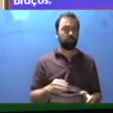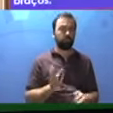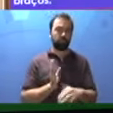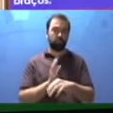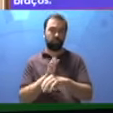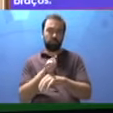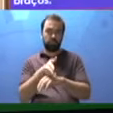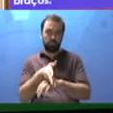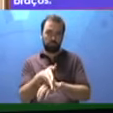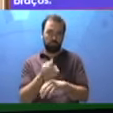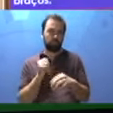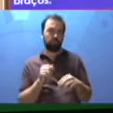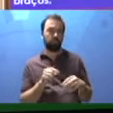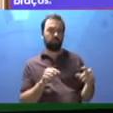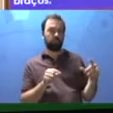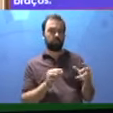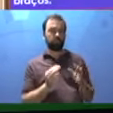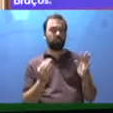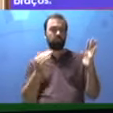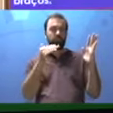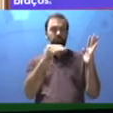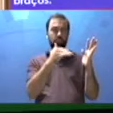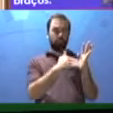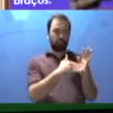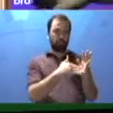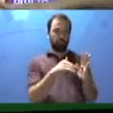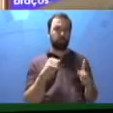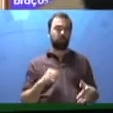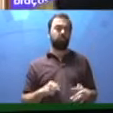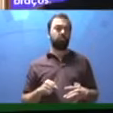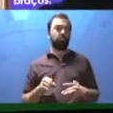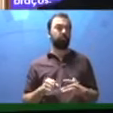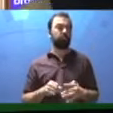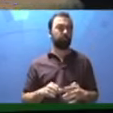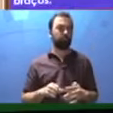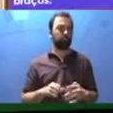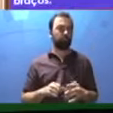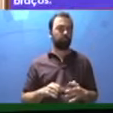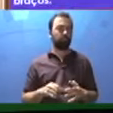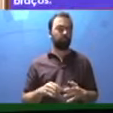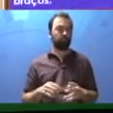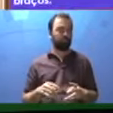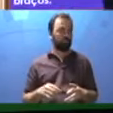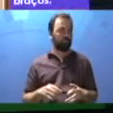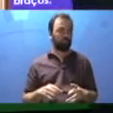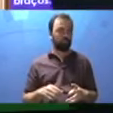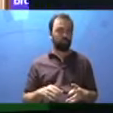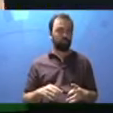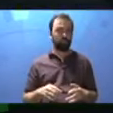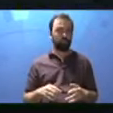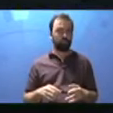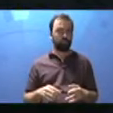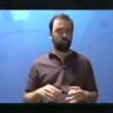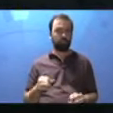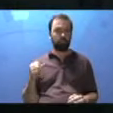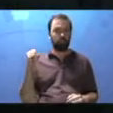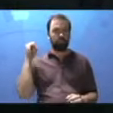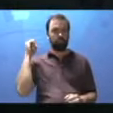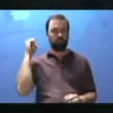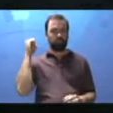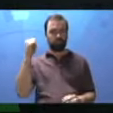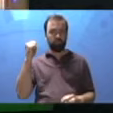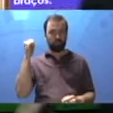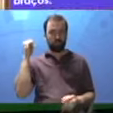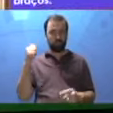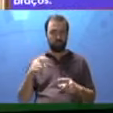curto da entrada para a sala, a entrada do museu para a sala de utensílios de